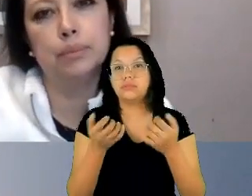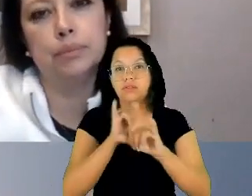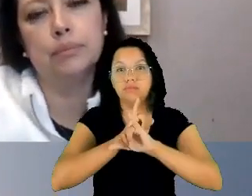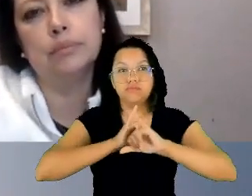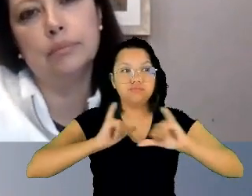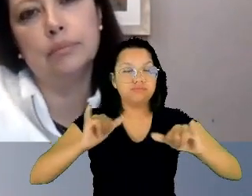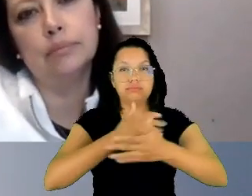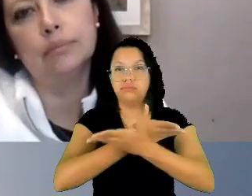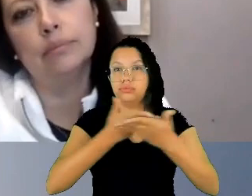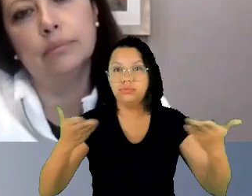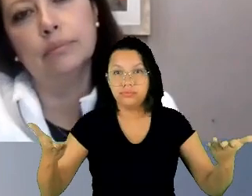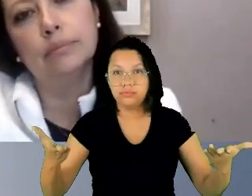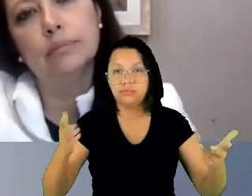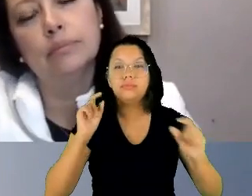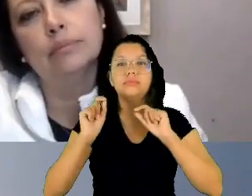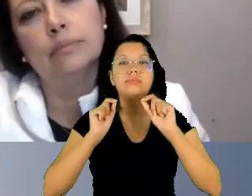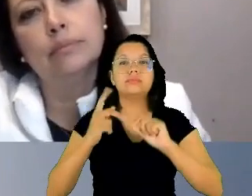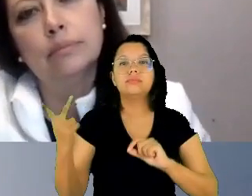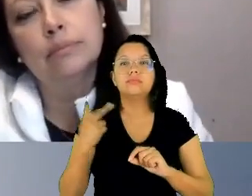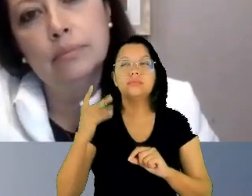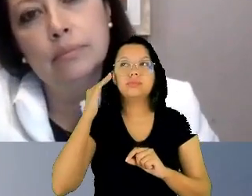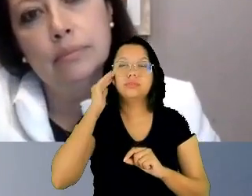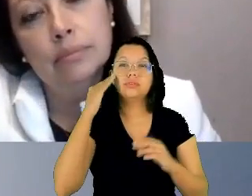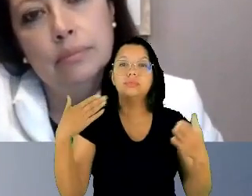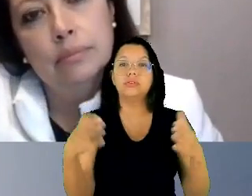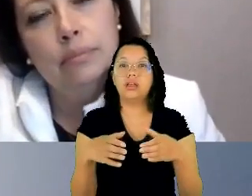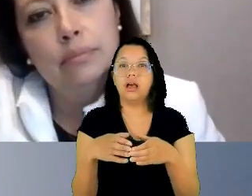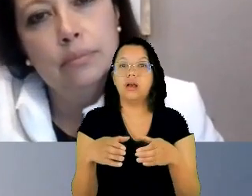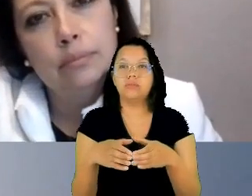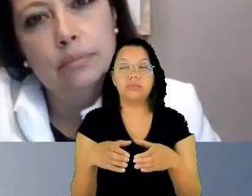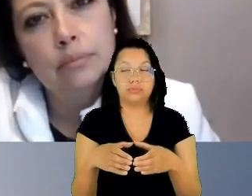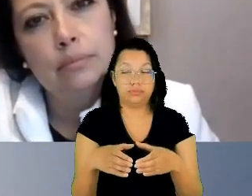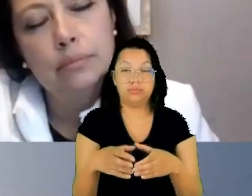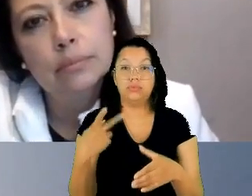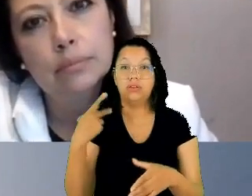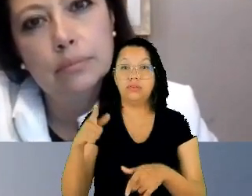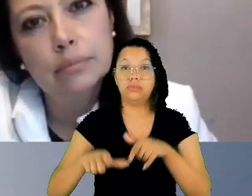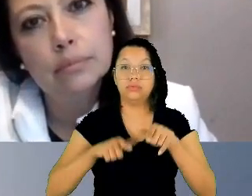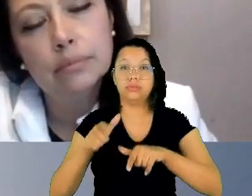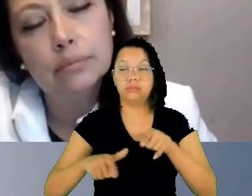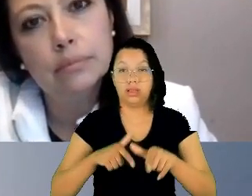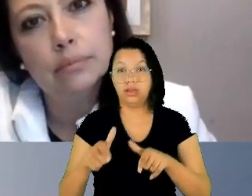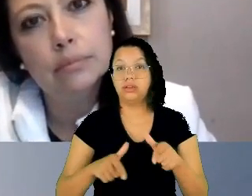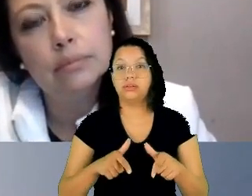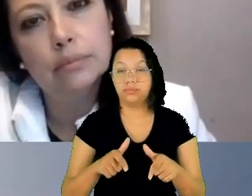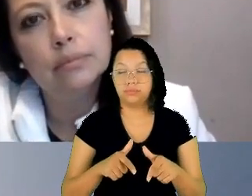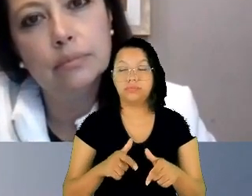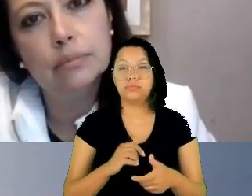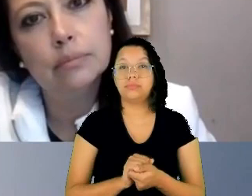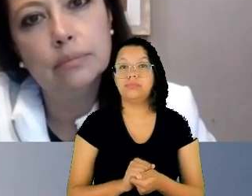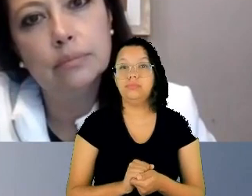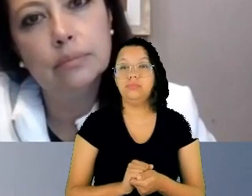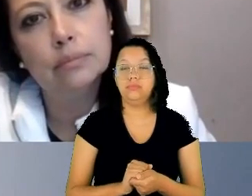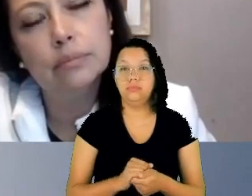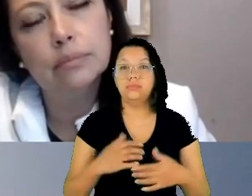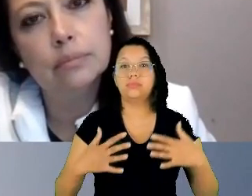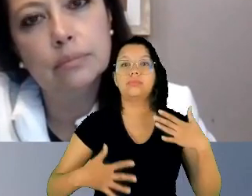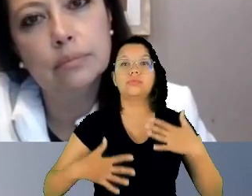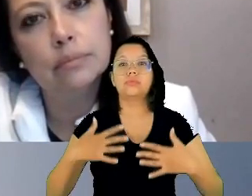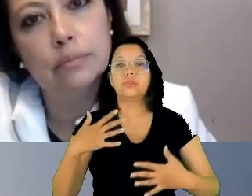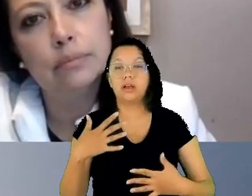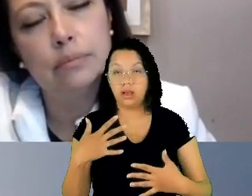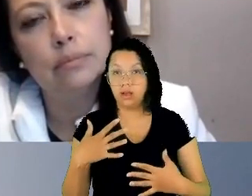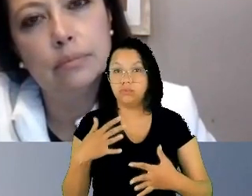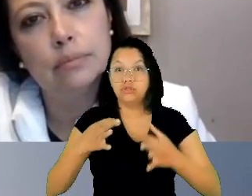racionalidade na comissão. Nós trabalhamos com estándares interamericanos, com corpos interamericanos que eu diria um patrimônio da